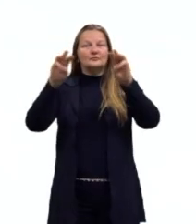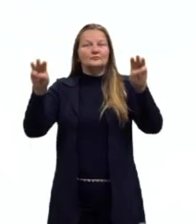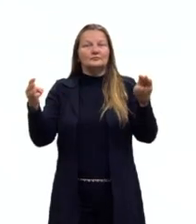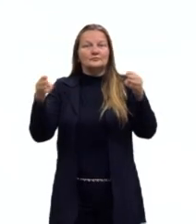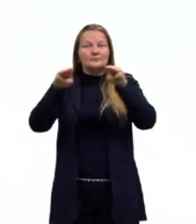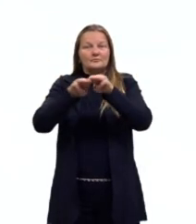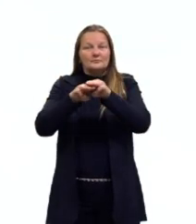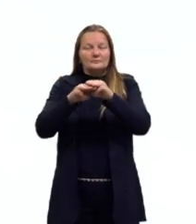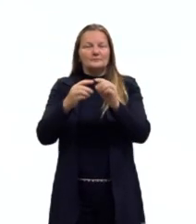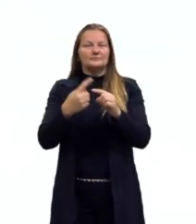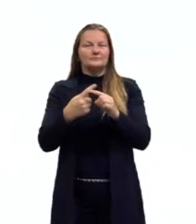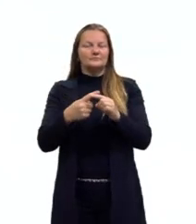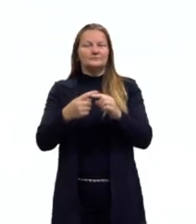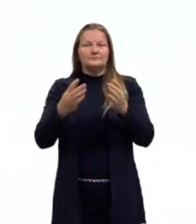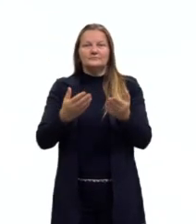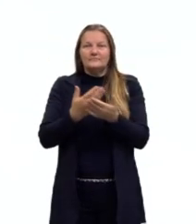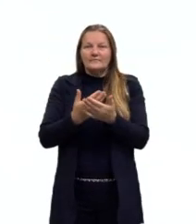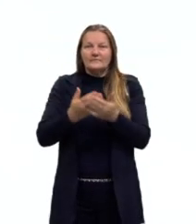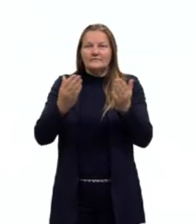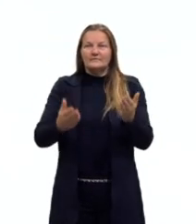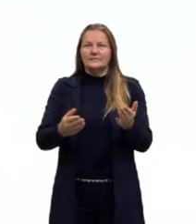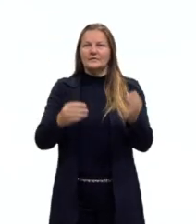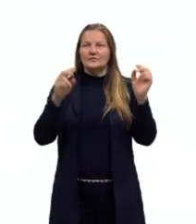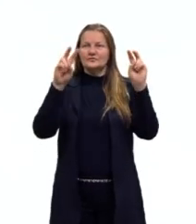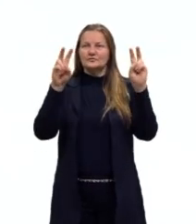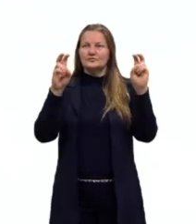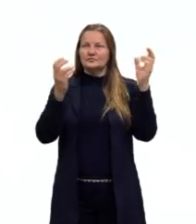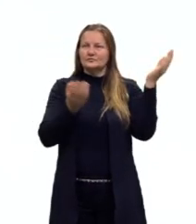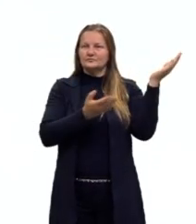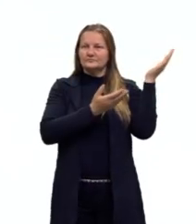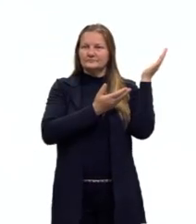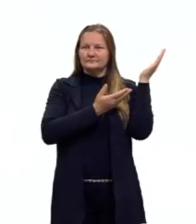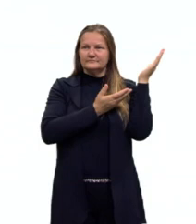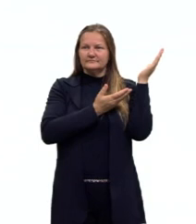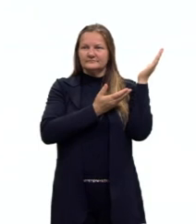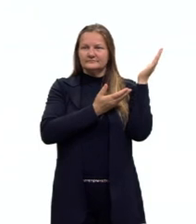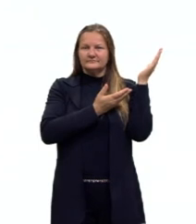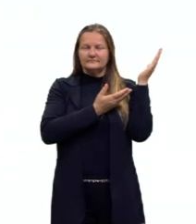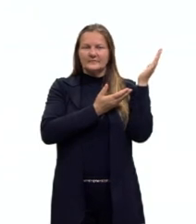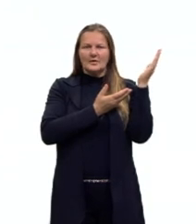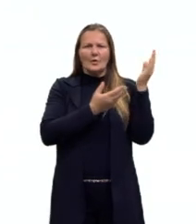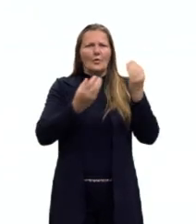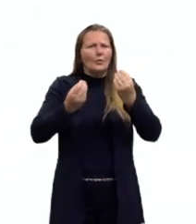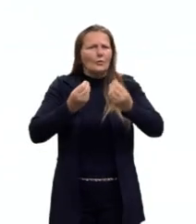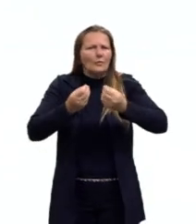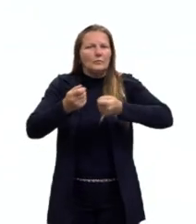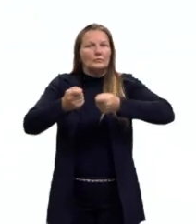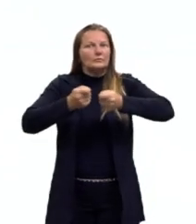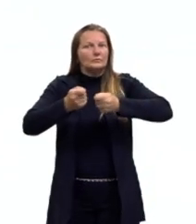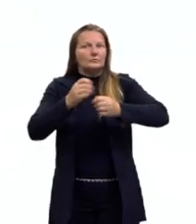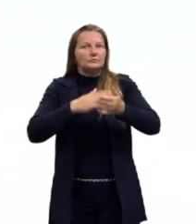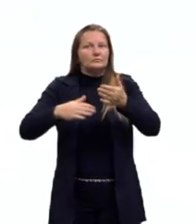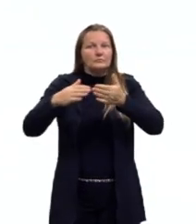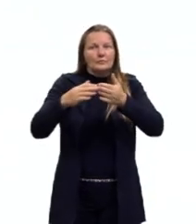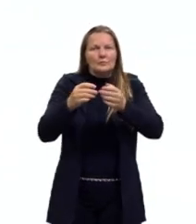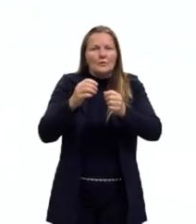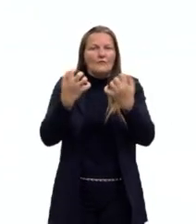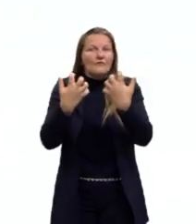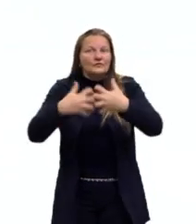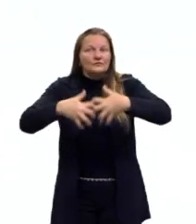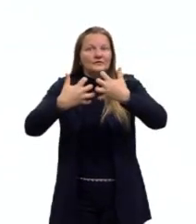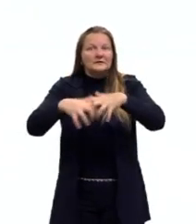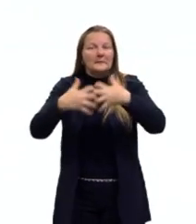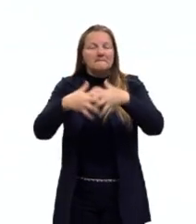Então a nossa aula de hoje é intitulada Domínios Magnéticos e Processos de Imantação. Então a gente vai